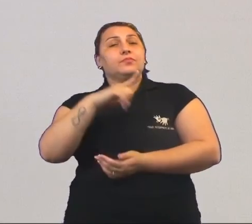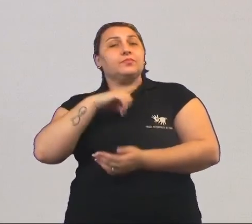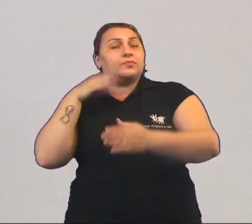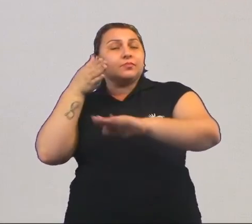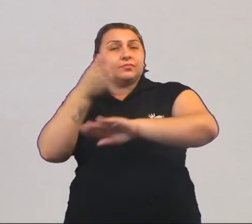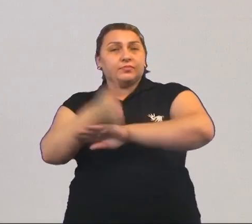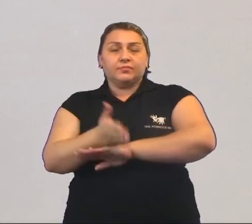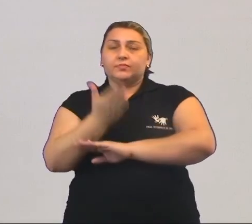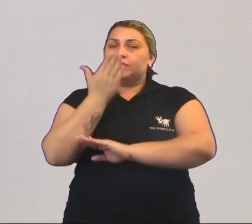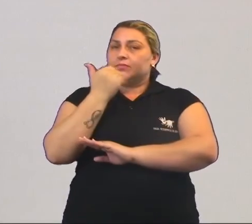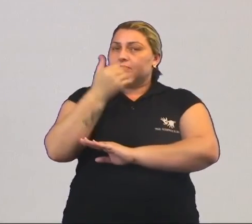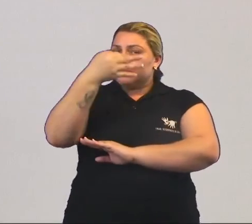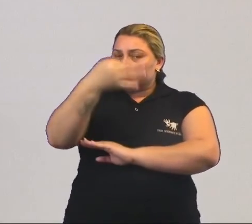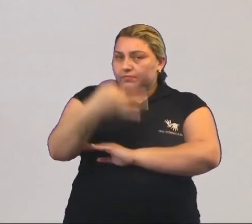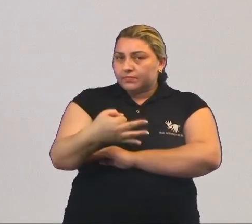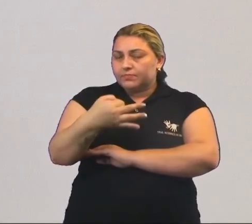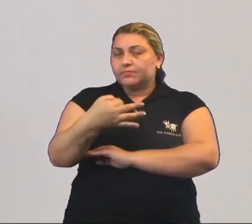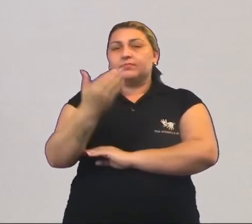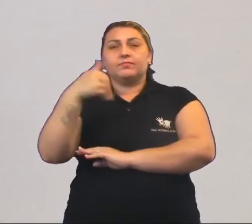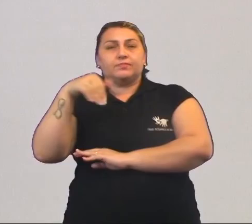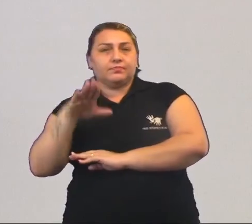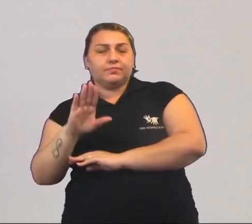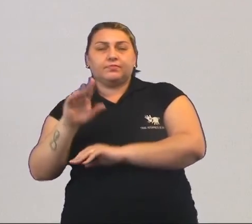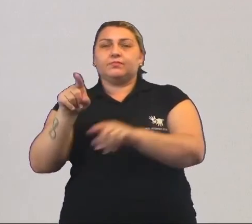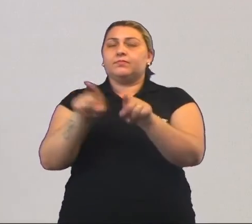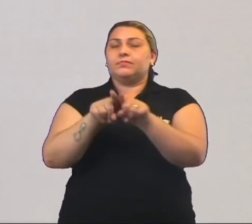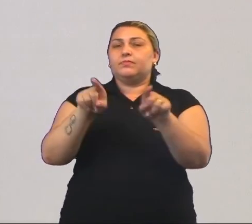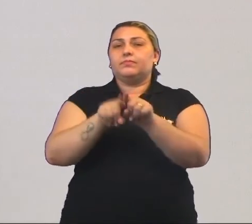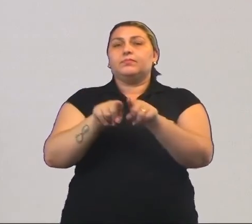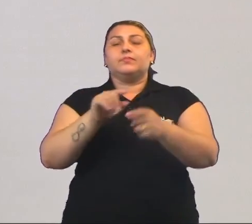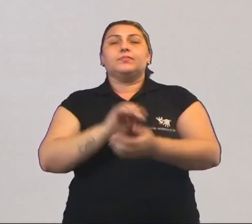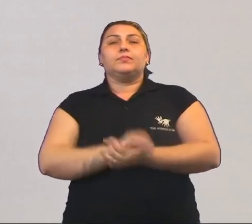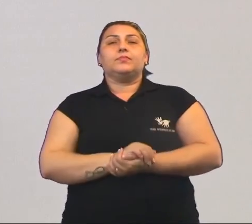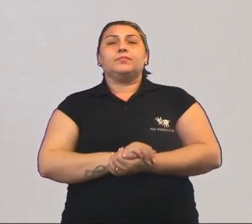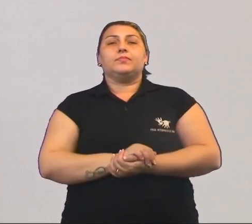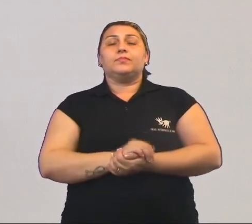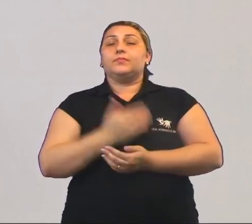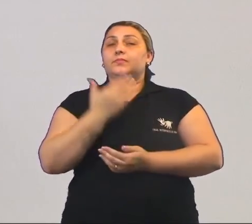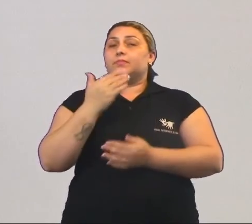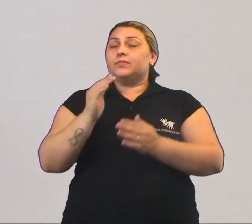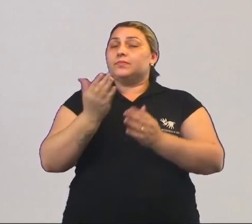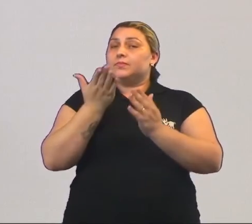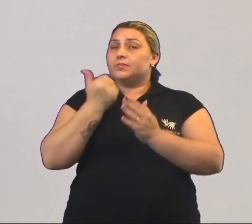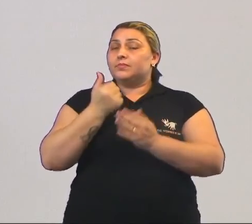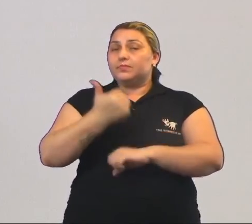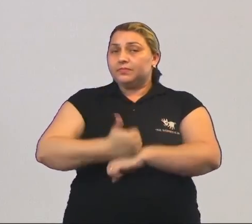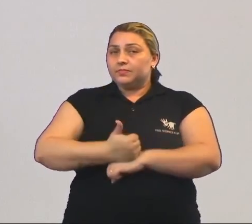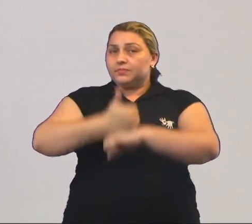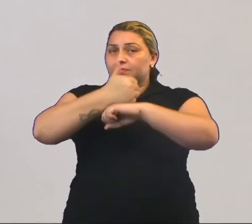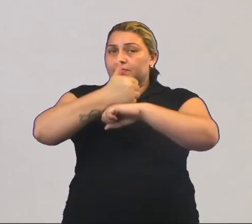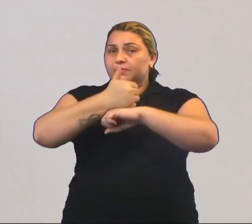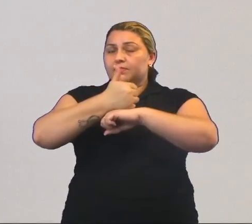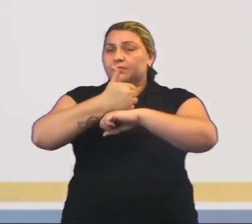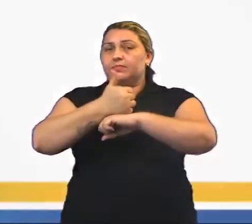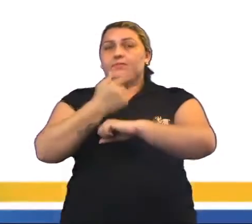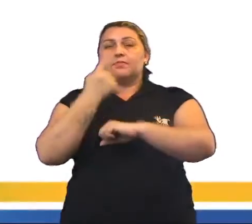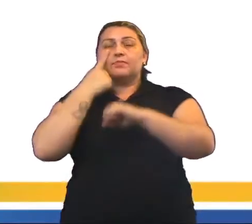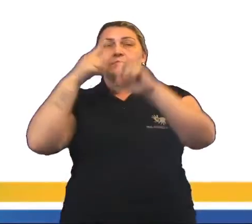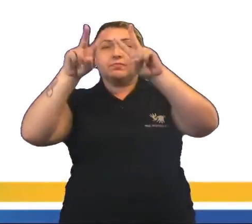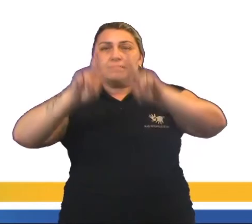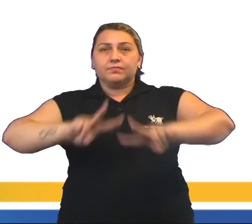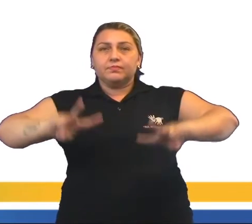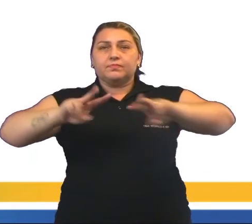ter acesso ao alimento e mais ainda em relação a uma alimentação com qualidade. Vamos